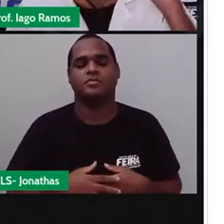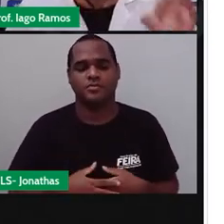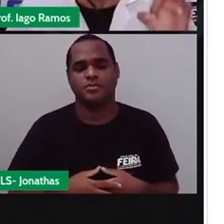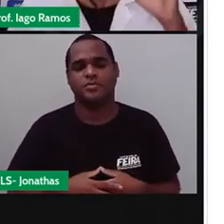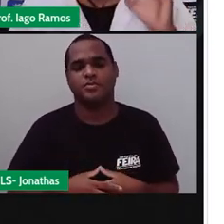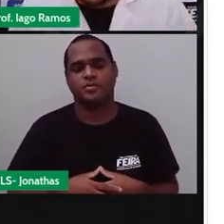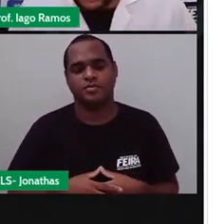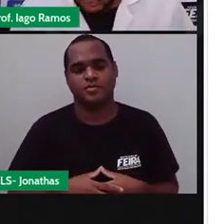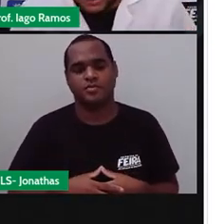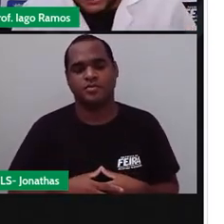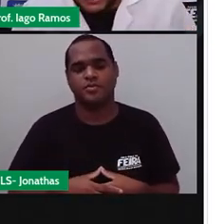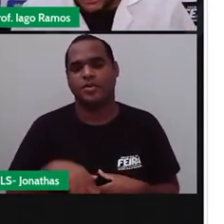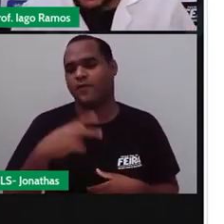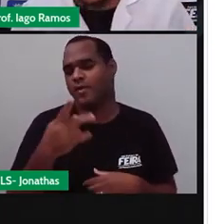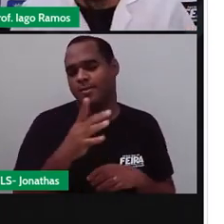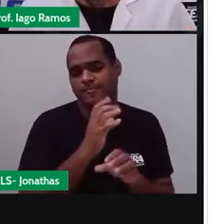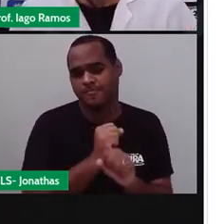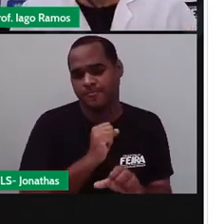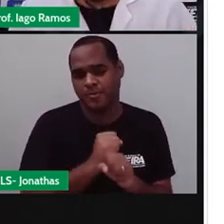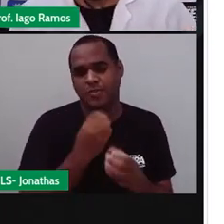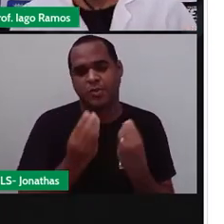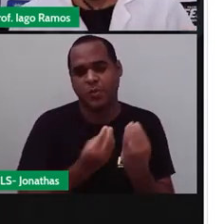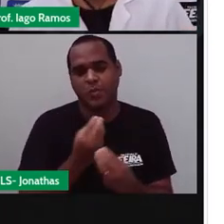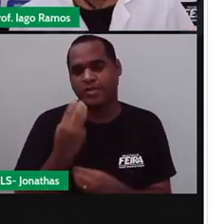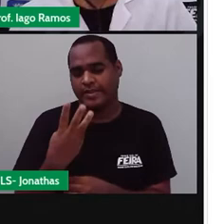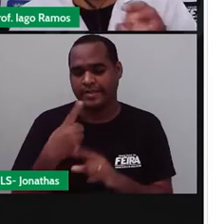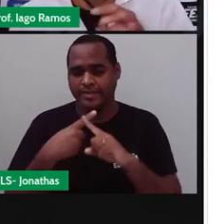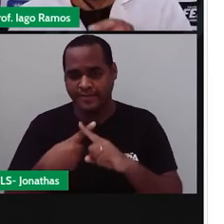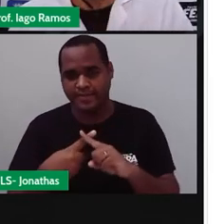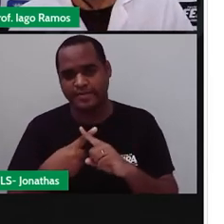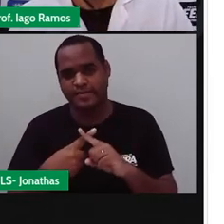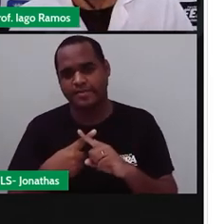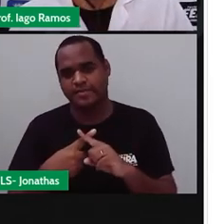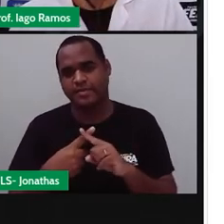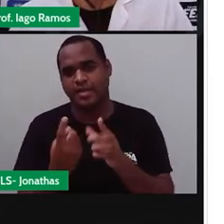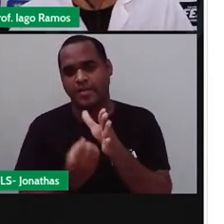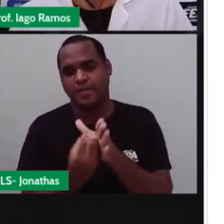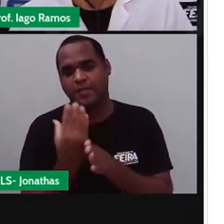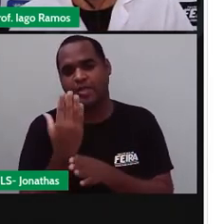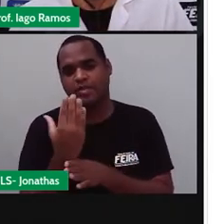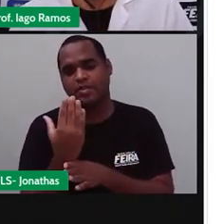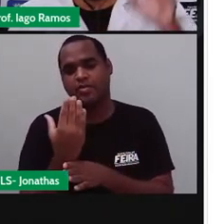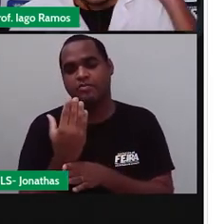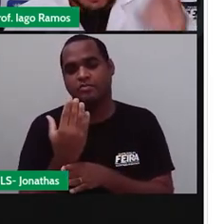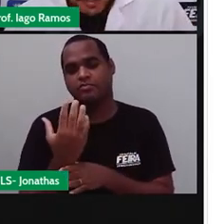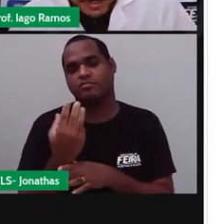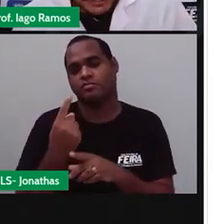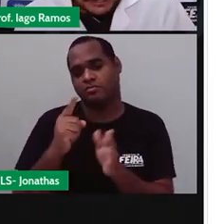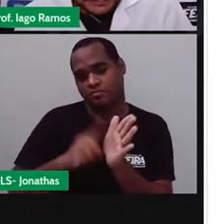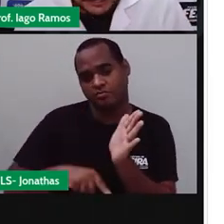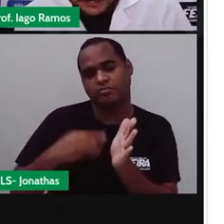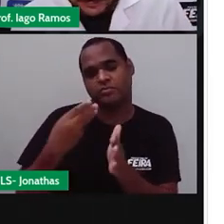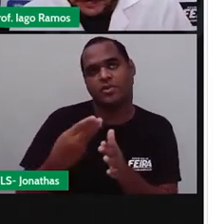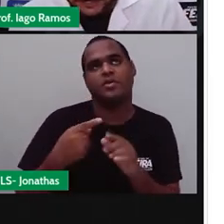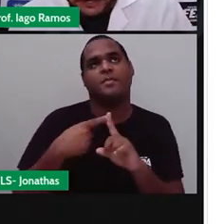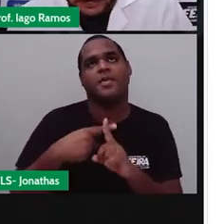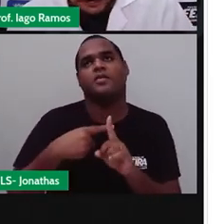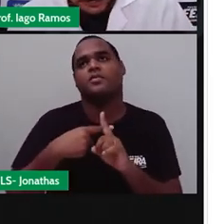e fazer uma soma dele ó, 3 vezes. Apareceu um aqui ó, menos 3, mais